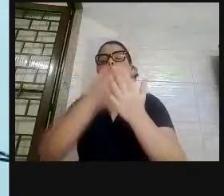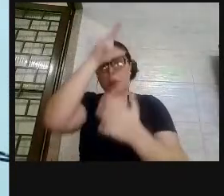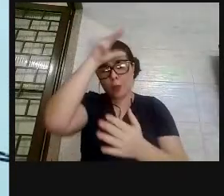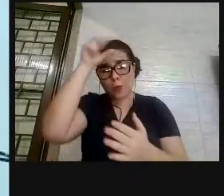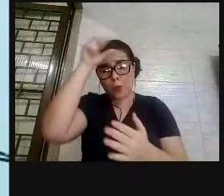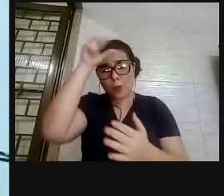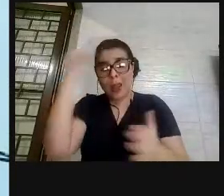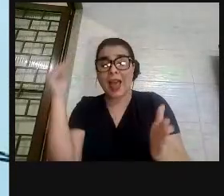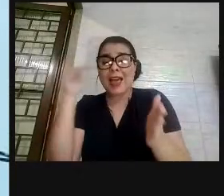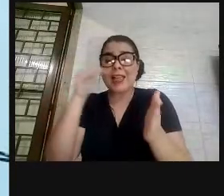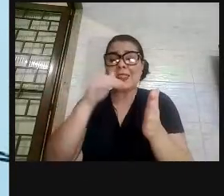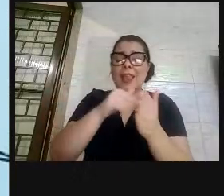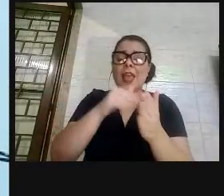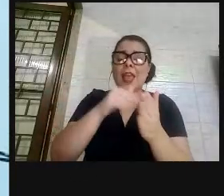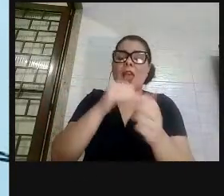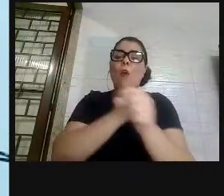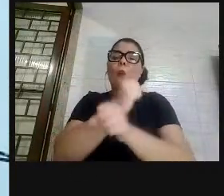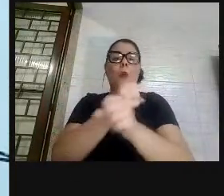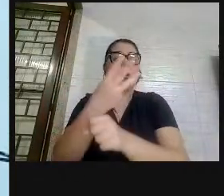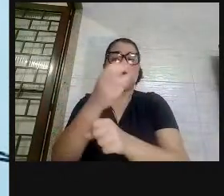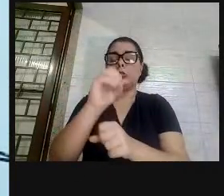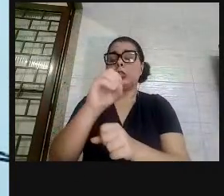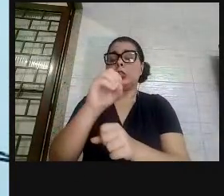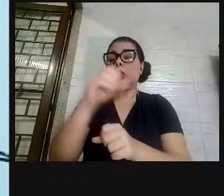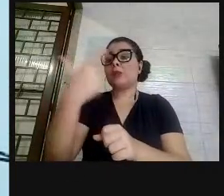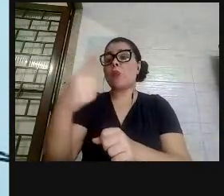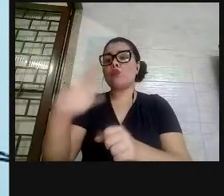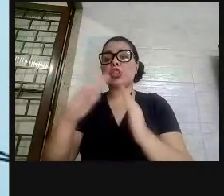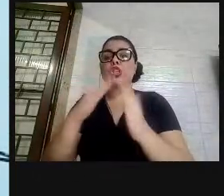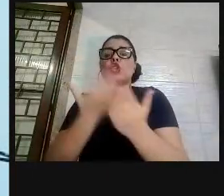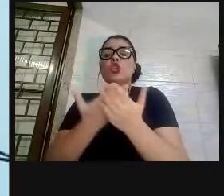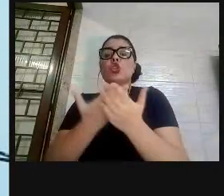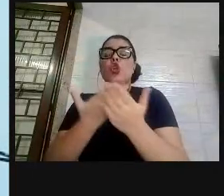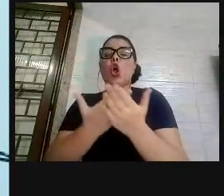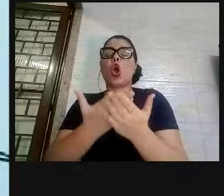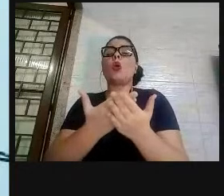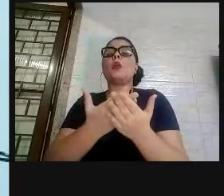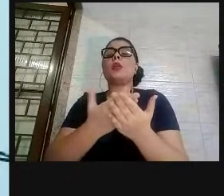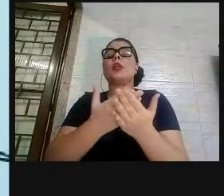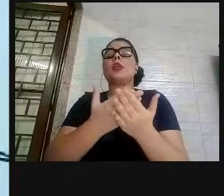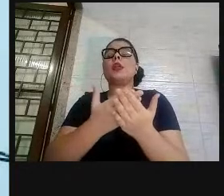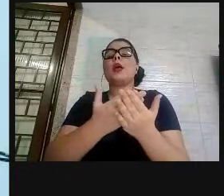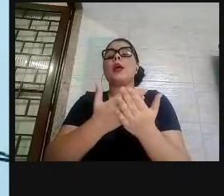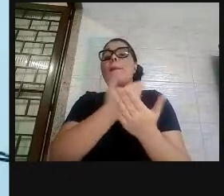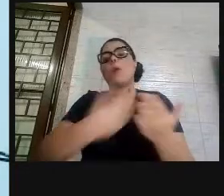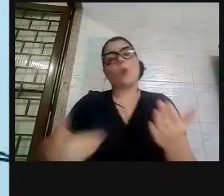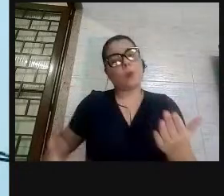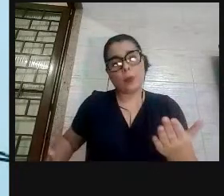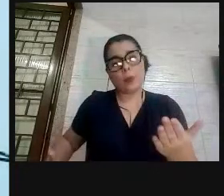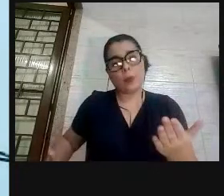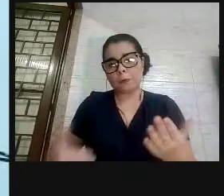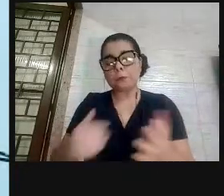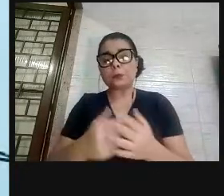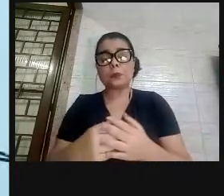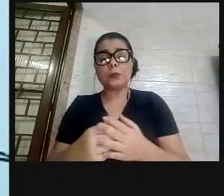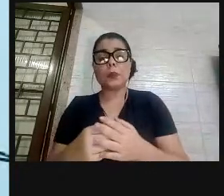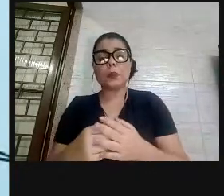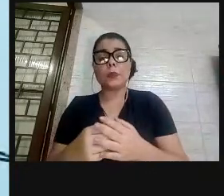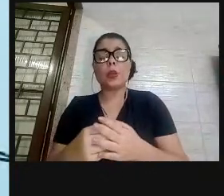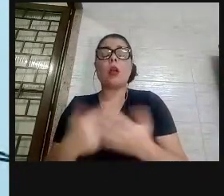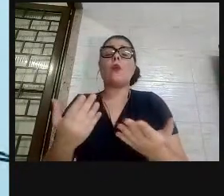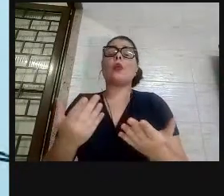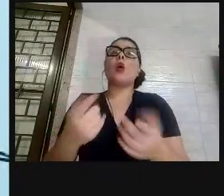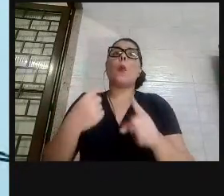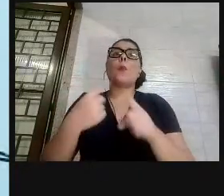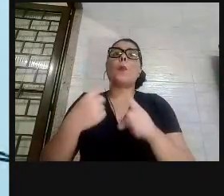havia escola pública, os pobres não iam para a escola, os escravos não eram considerados sujeitos de direitos. Os ex-escravos, que